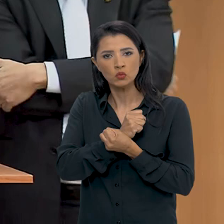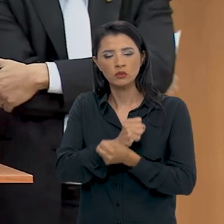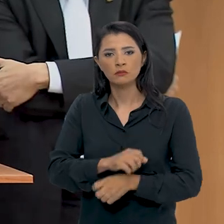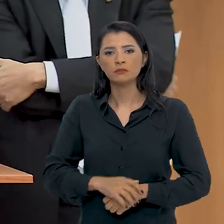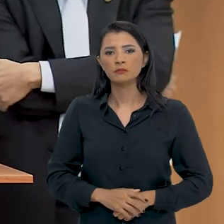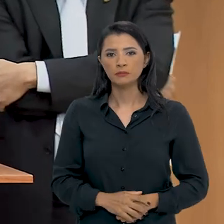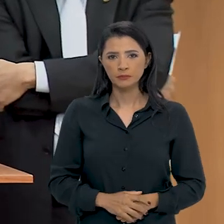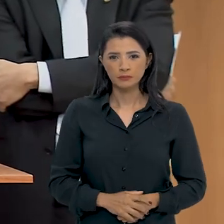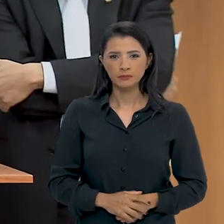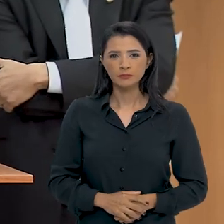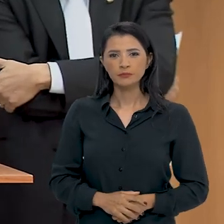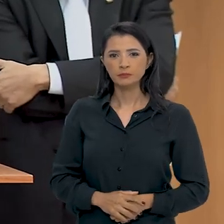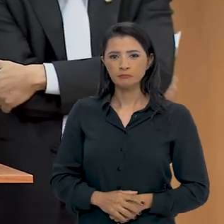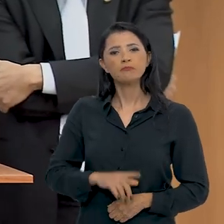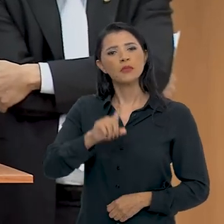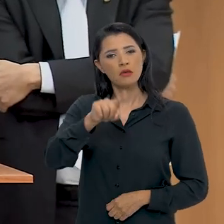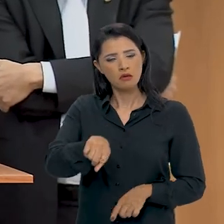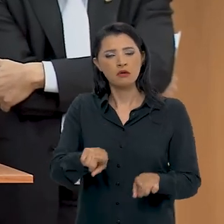é censura.